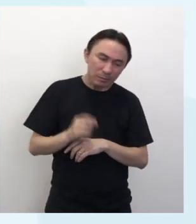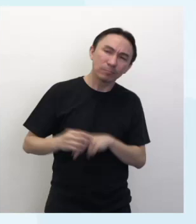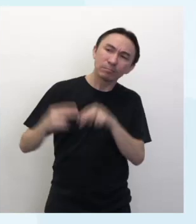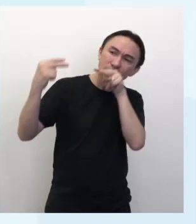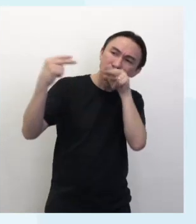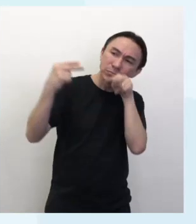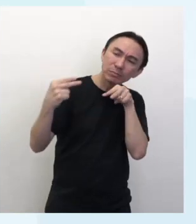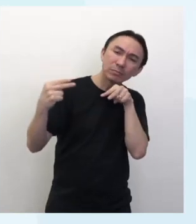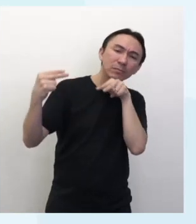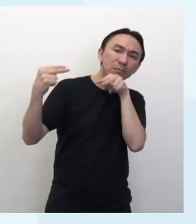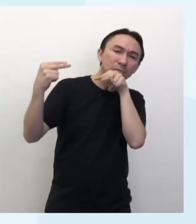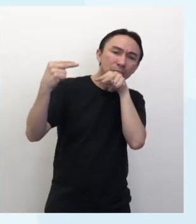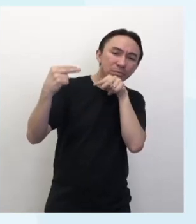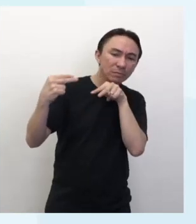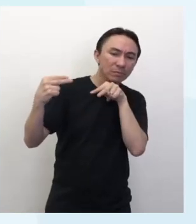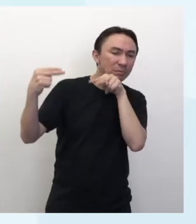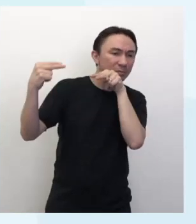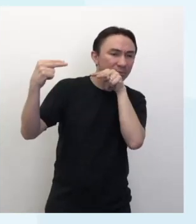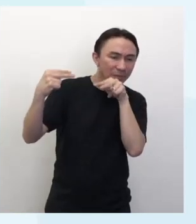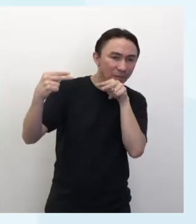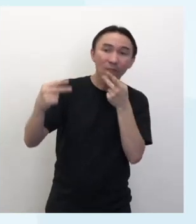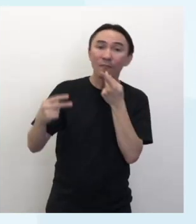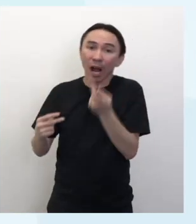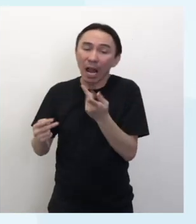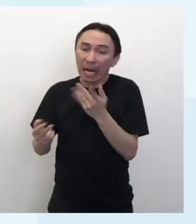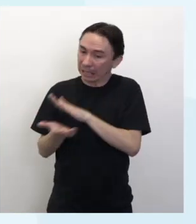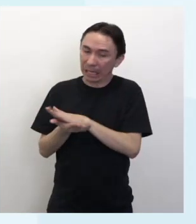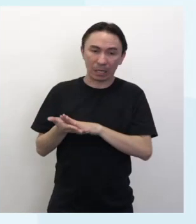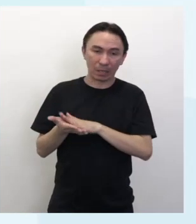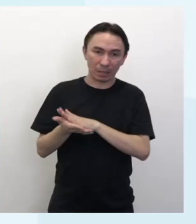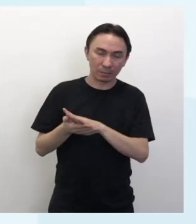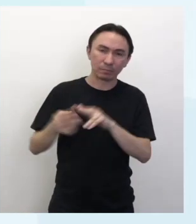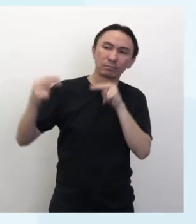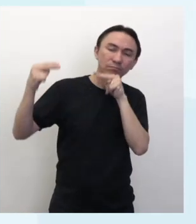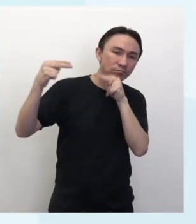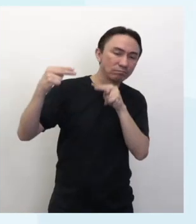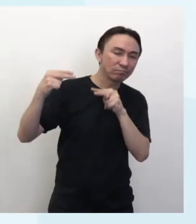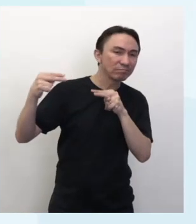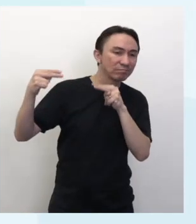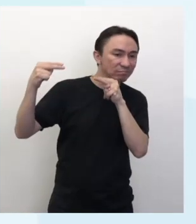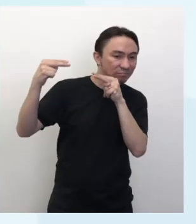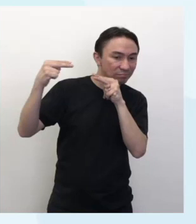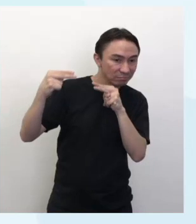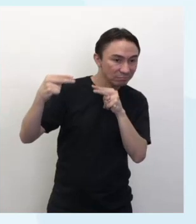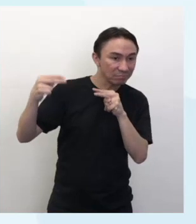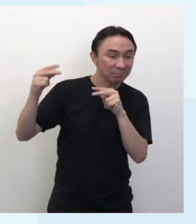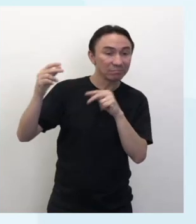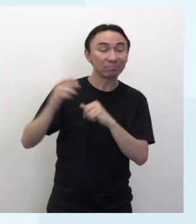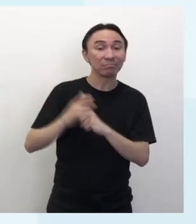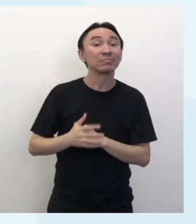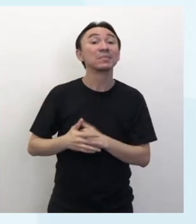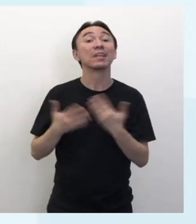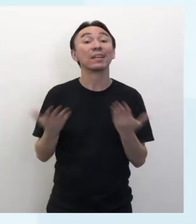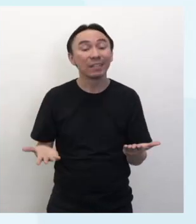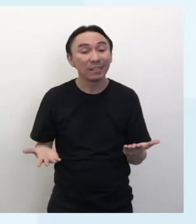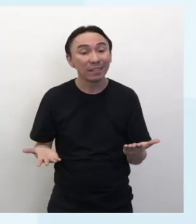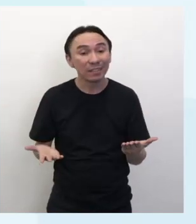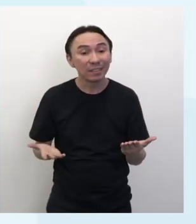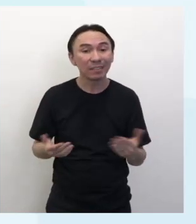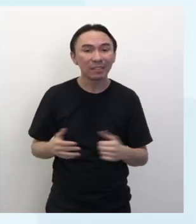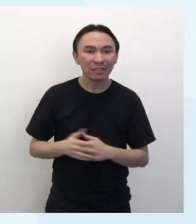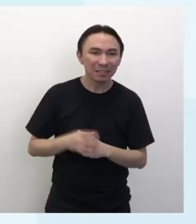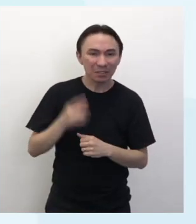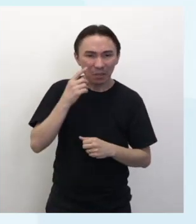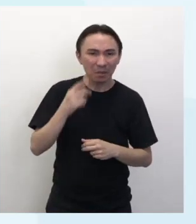outro, sem articular uma palavra. Quem diria, de